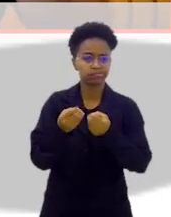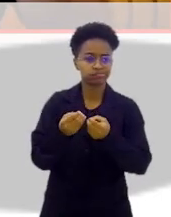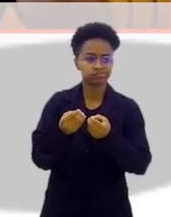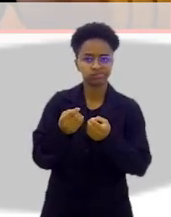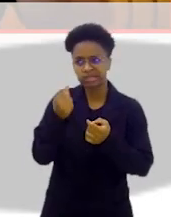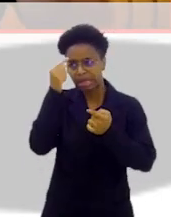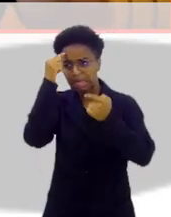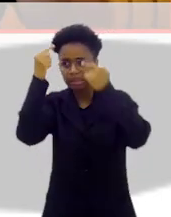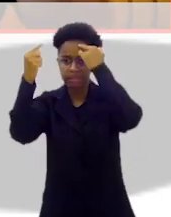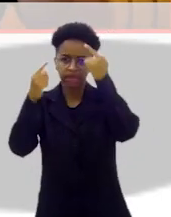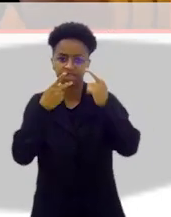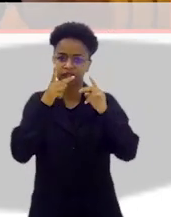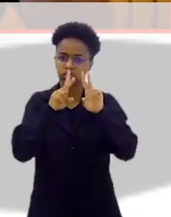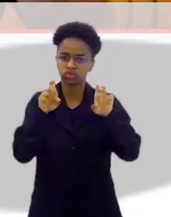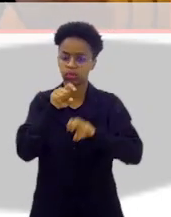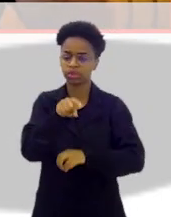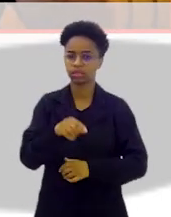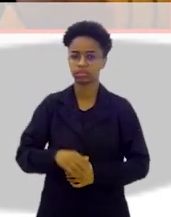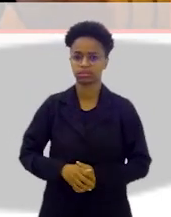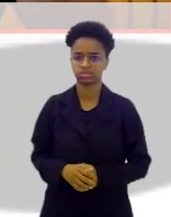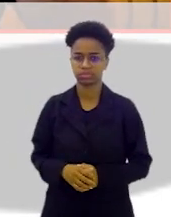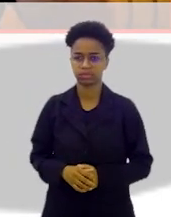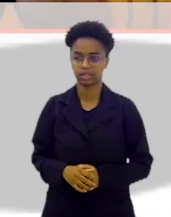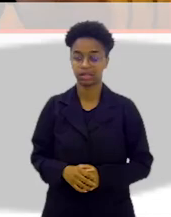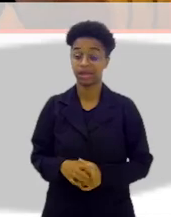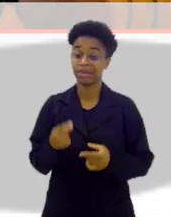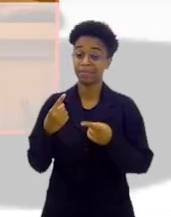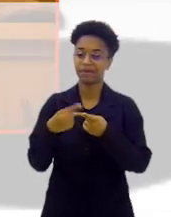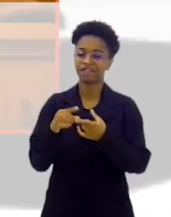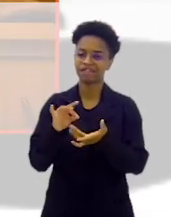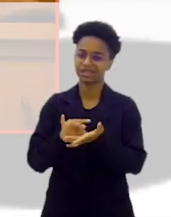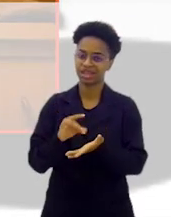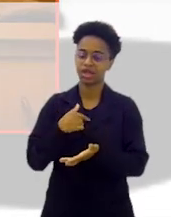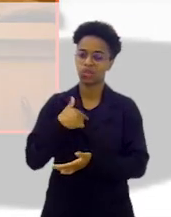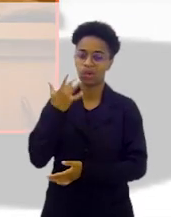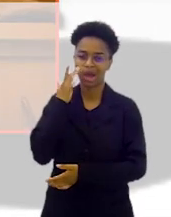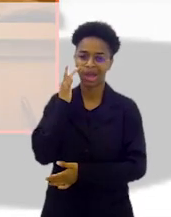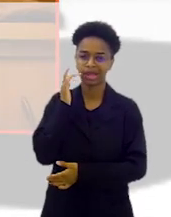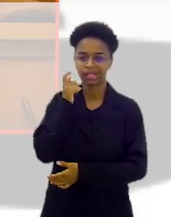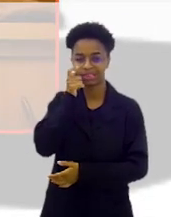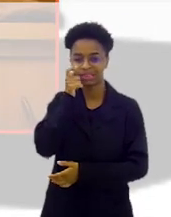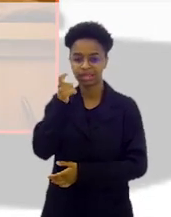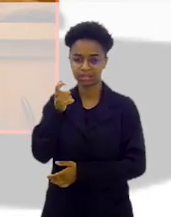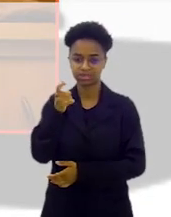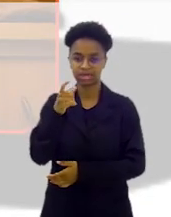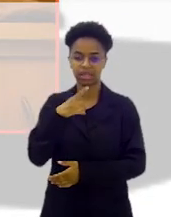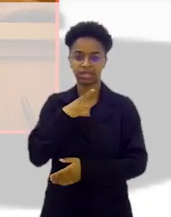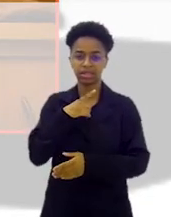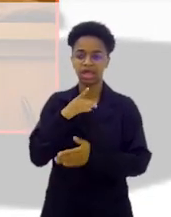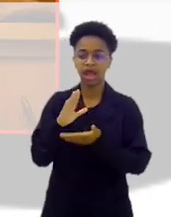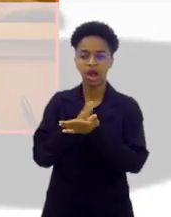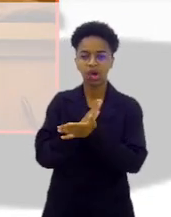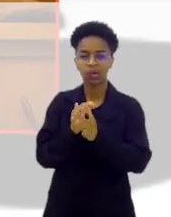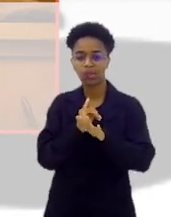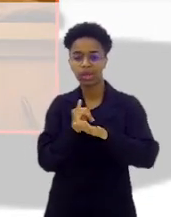lampejo de tratar sobre esse assunto? É porque eu acho muito interessante essas ilhotas que ficam no